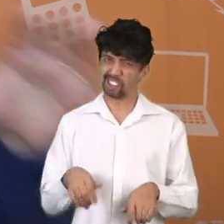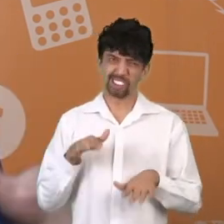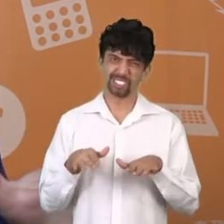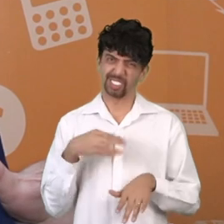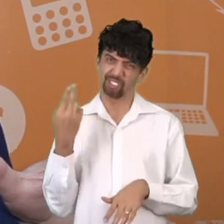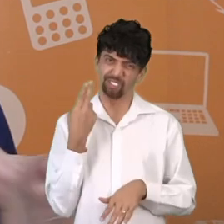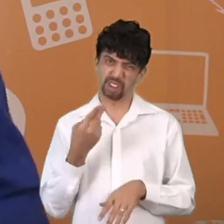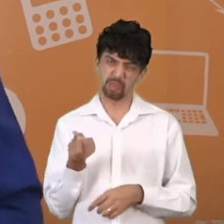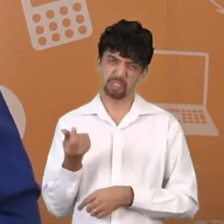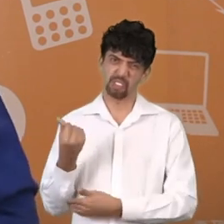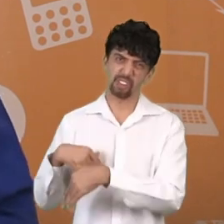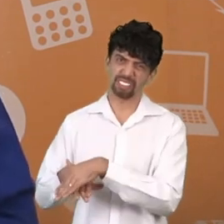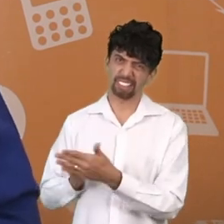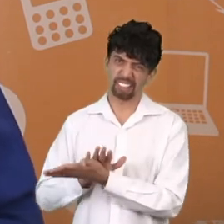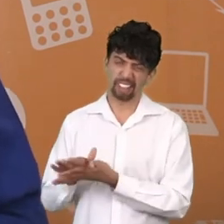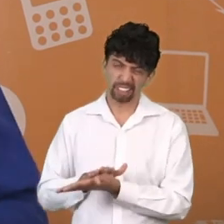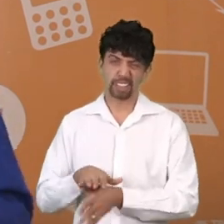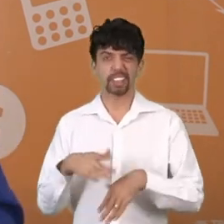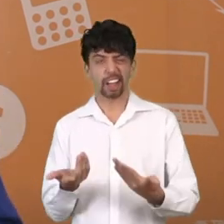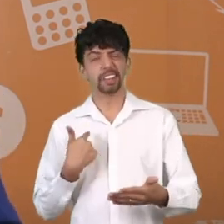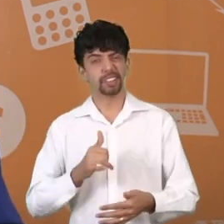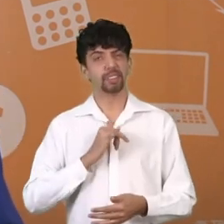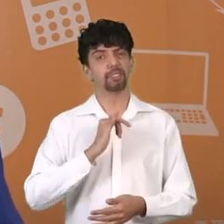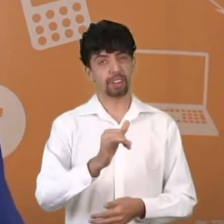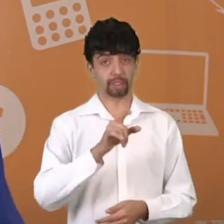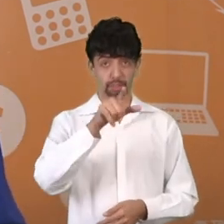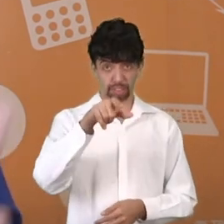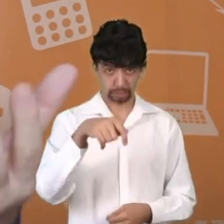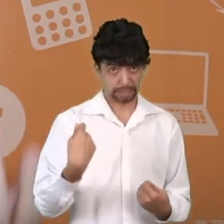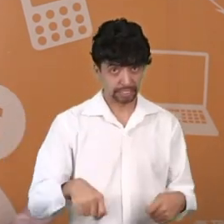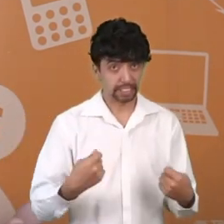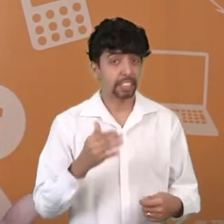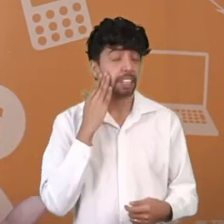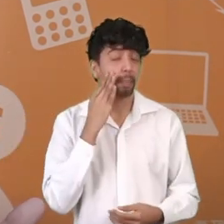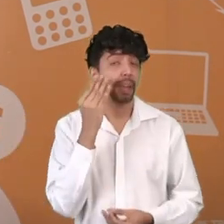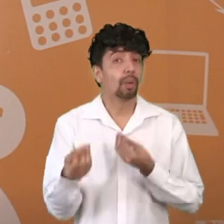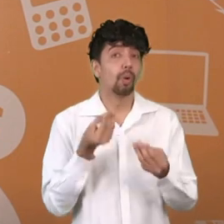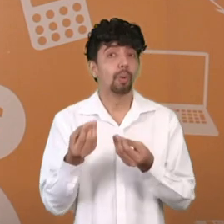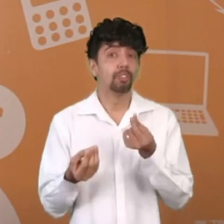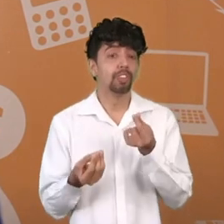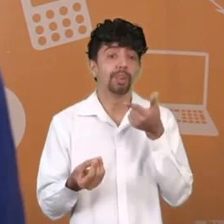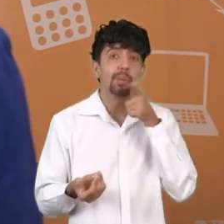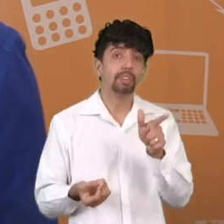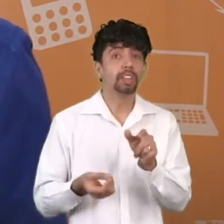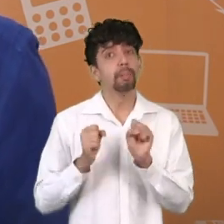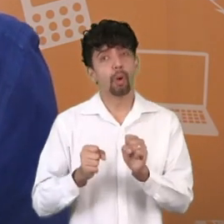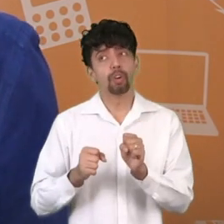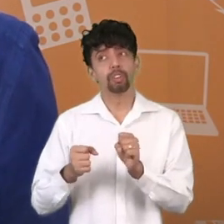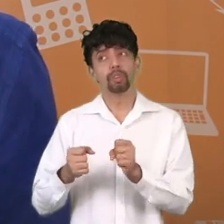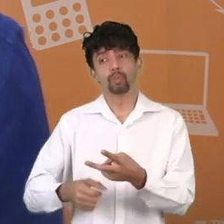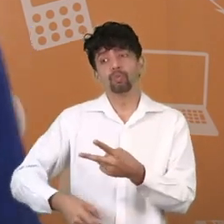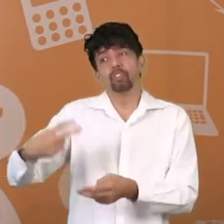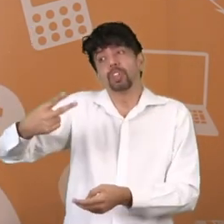nada. Aí eu falo para você, você precisa saber onde buscar esse dinheiro. Pode ser uma renda